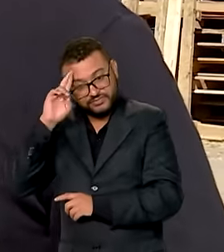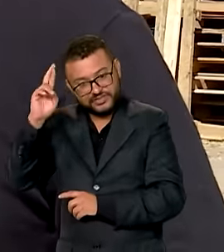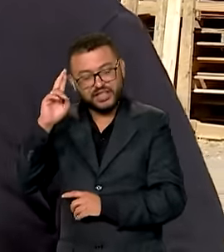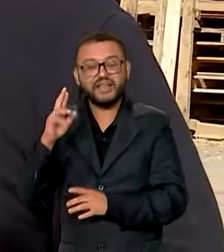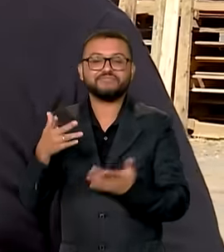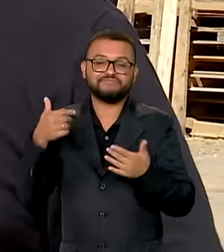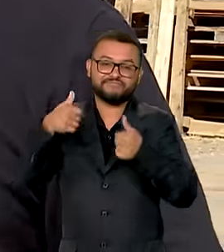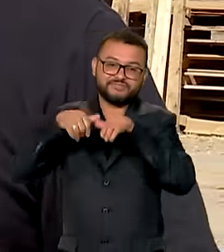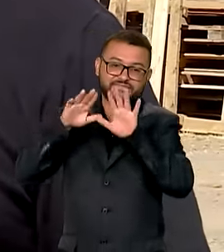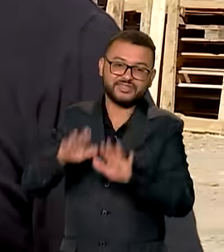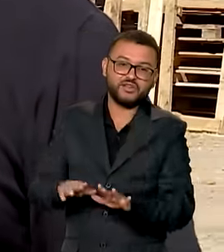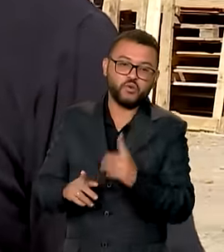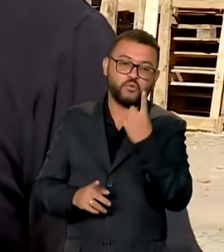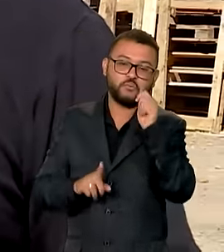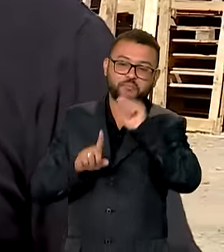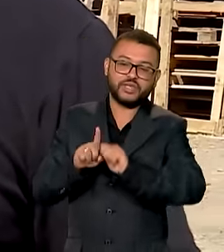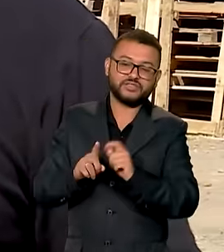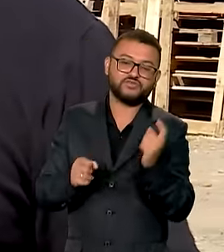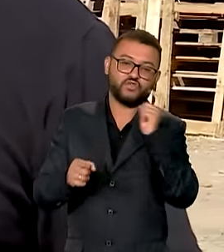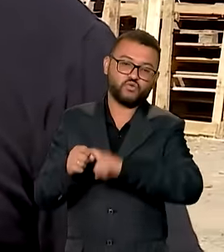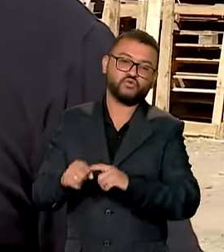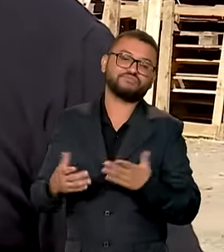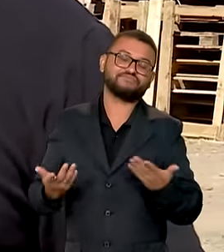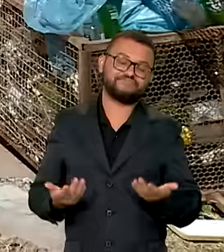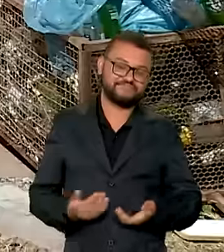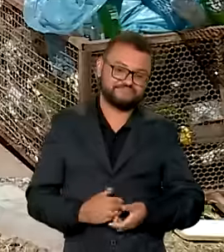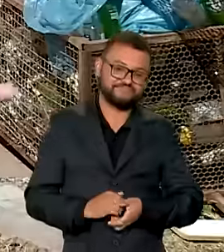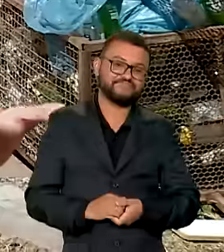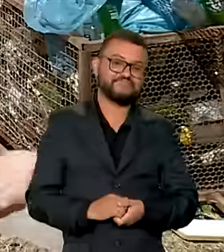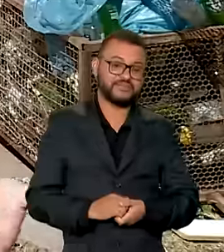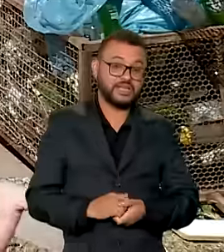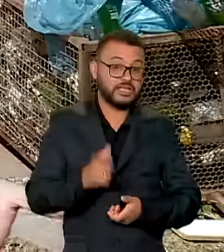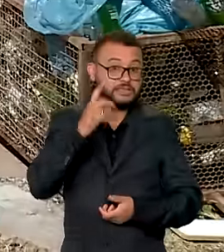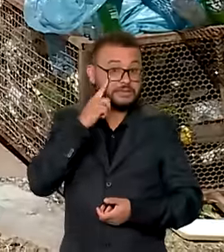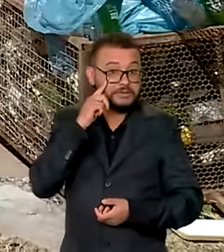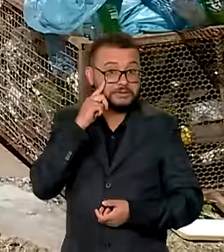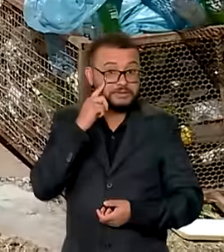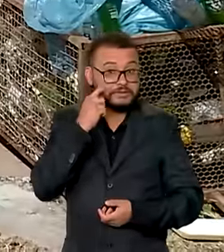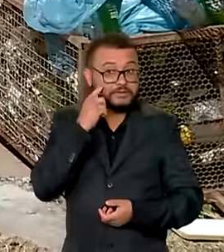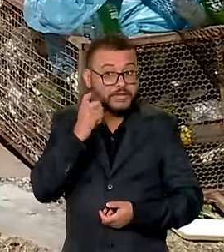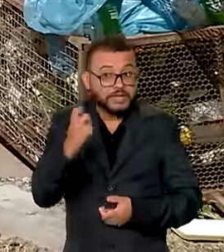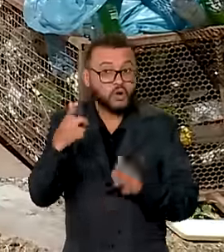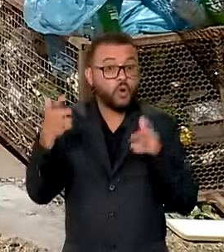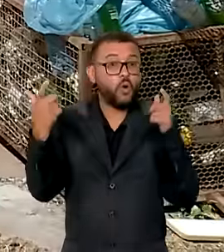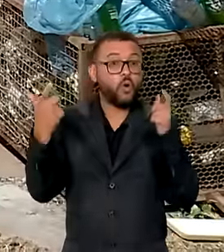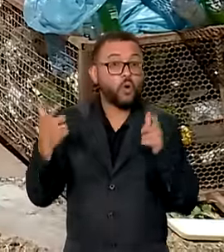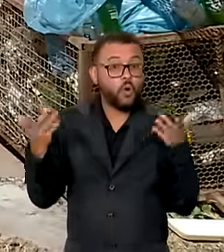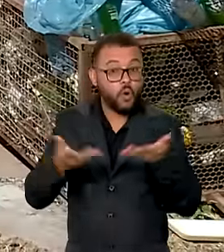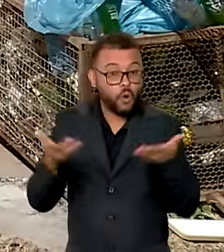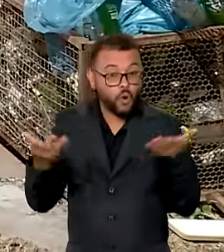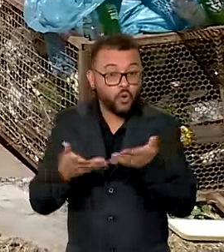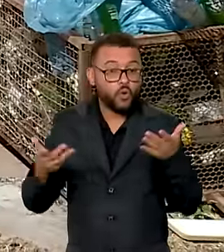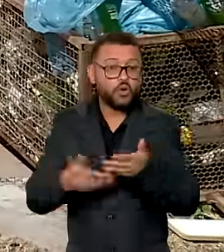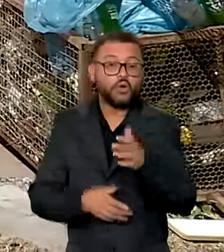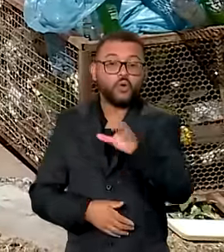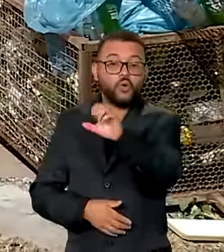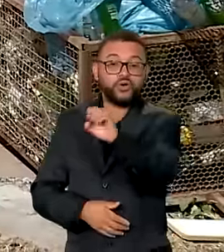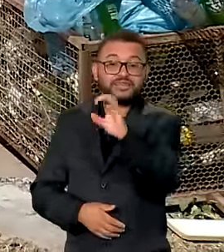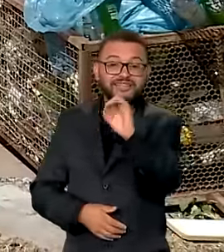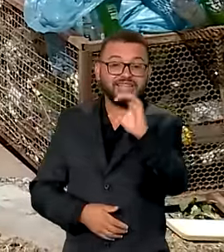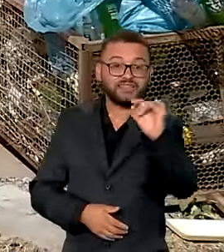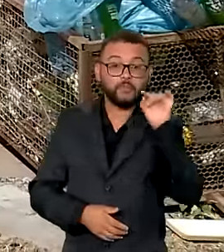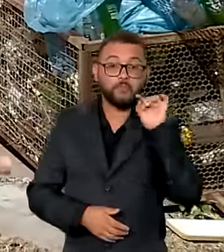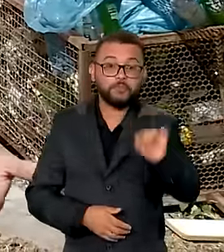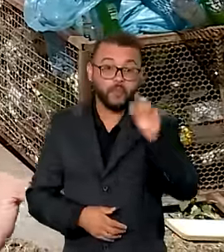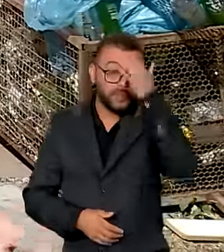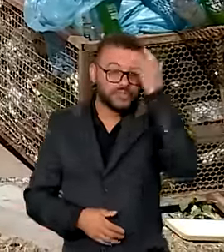para cá. Em pouco de um mês a gente está aqui, nesse espaço. A estimativa é que existam hoje mais de 800 mil catadores